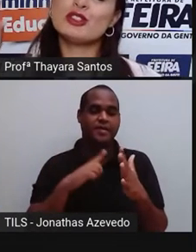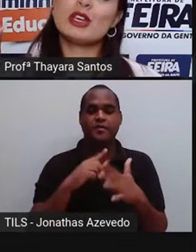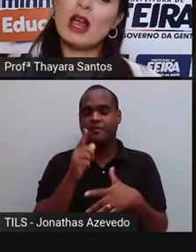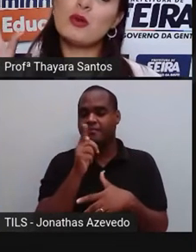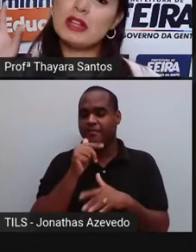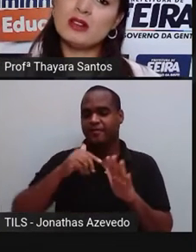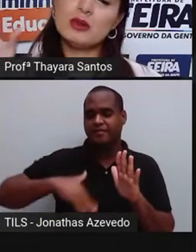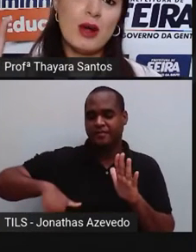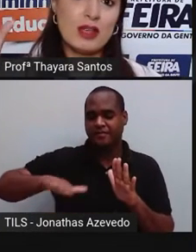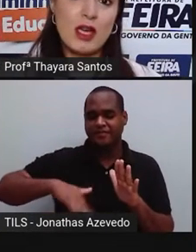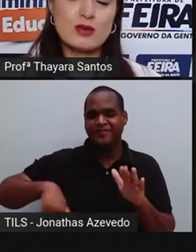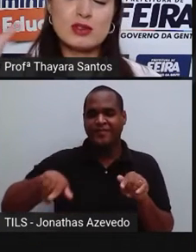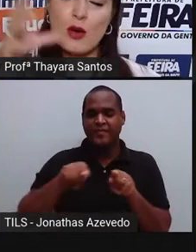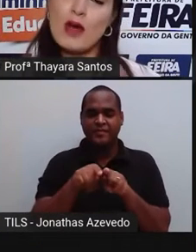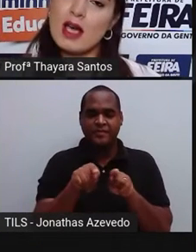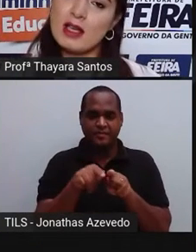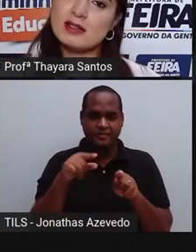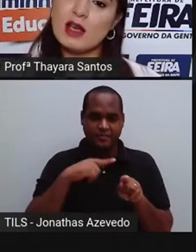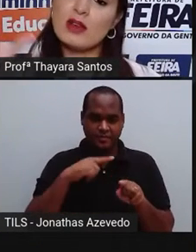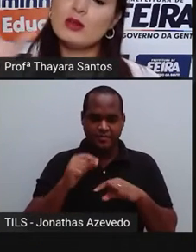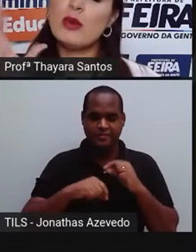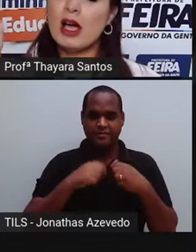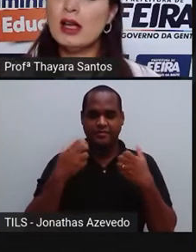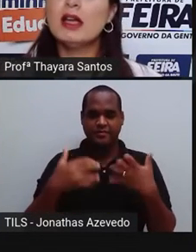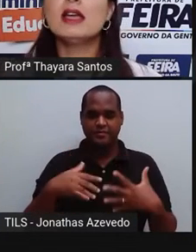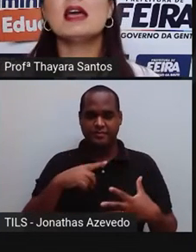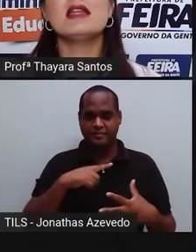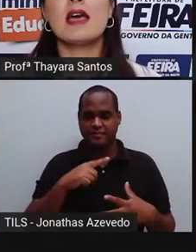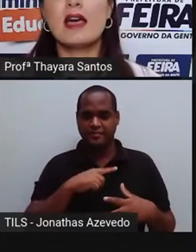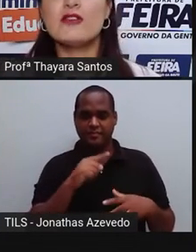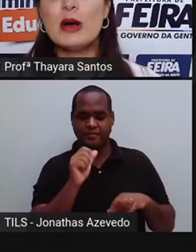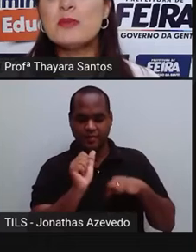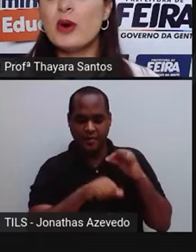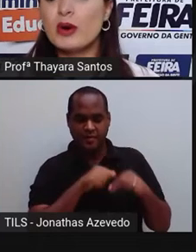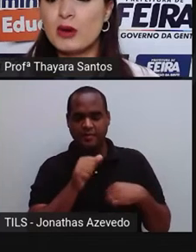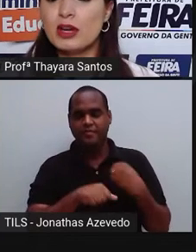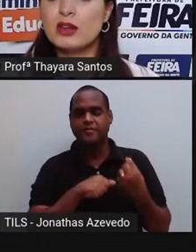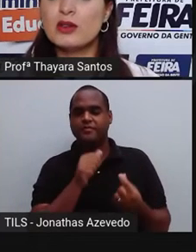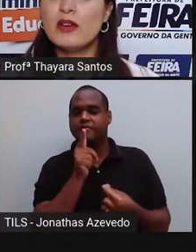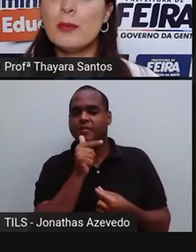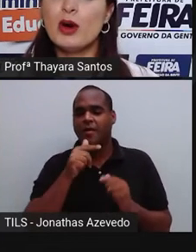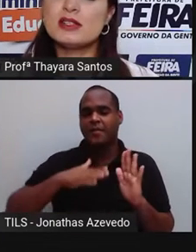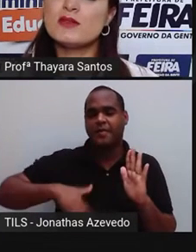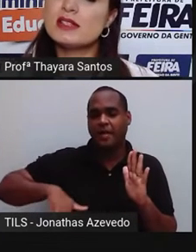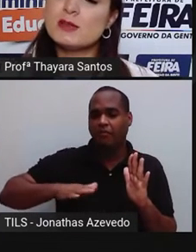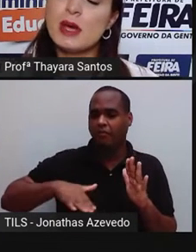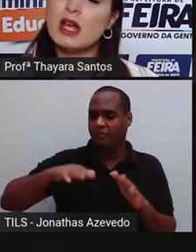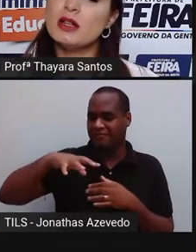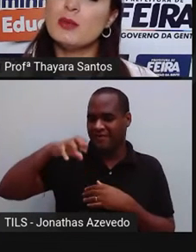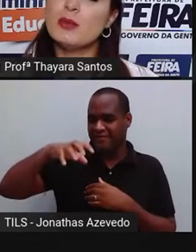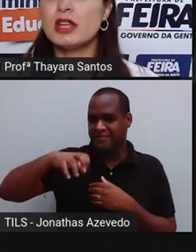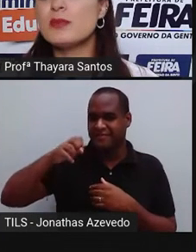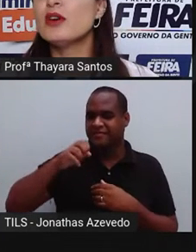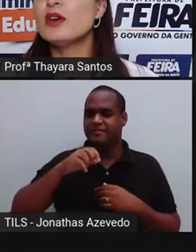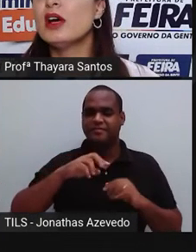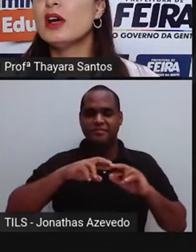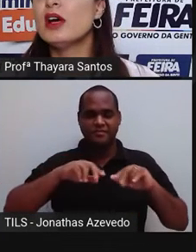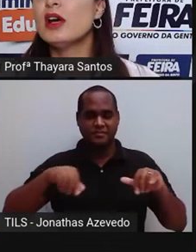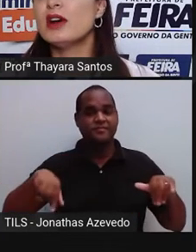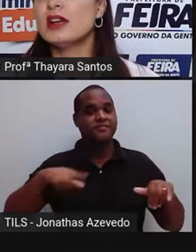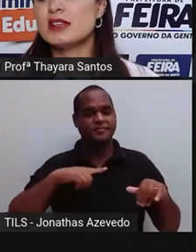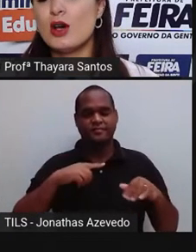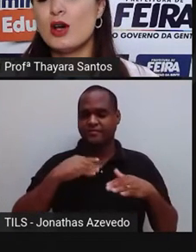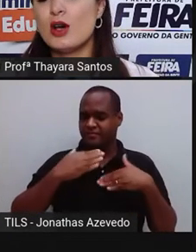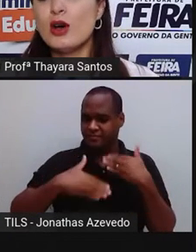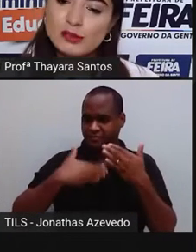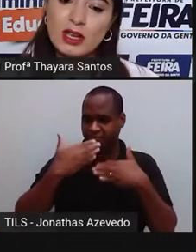usa a fonte de calor natural, que é o sol. Aquece a água do mar e ele evapora. O líquido evapora e, se você esperar depois de um tempo, vai